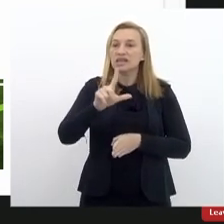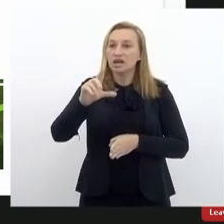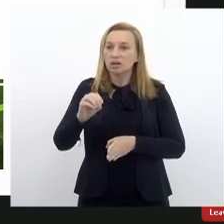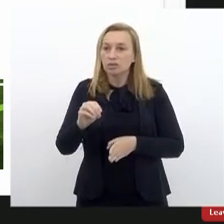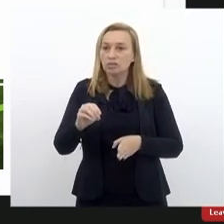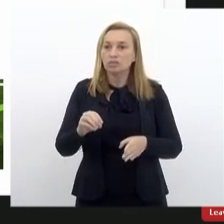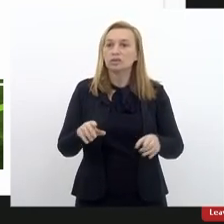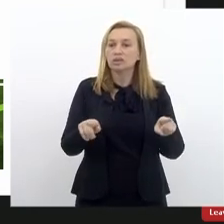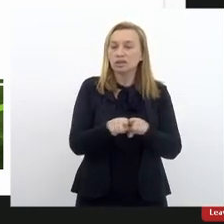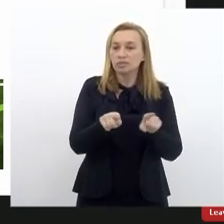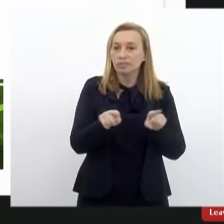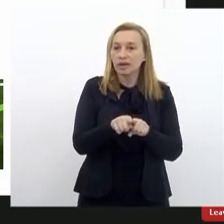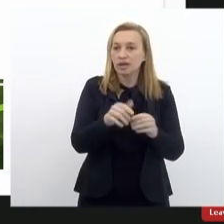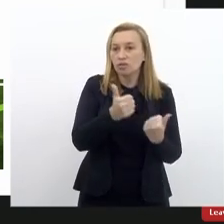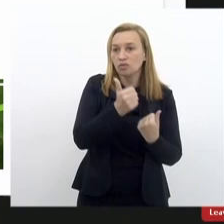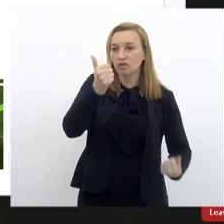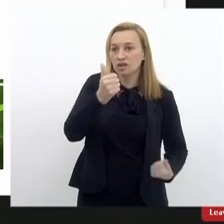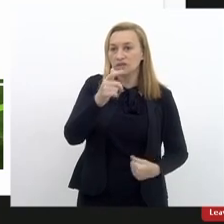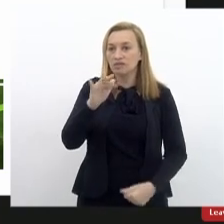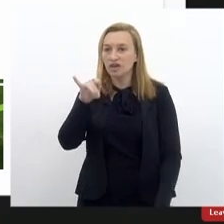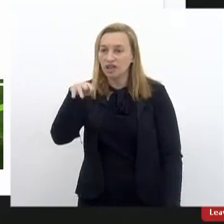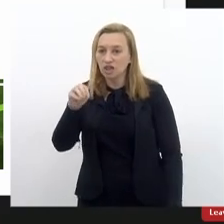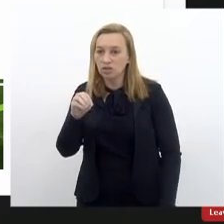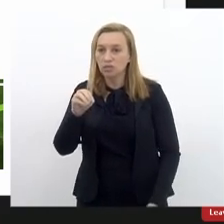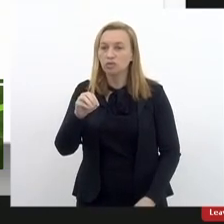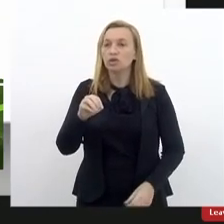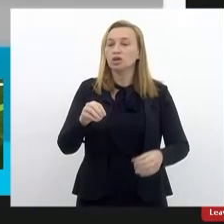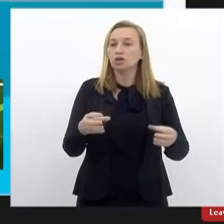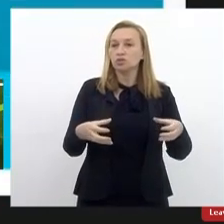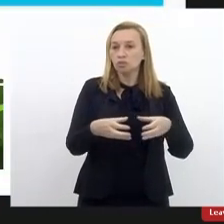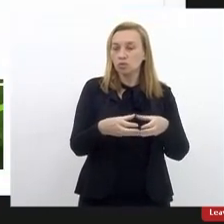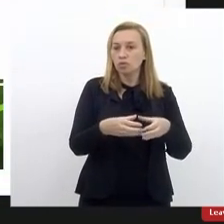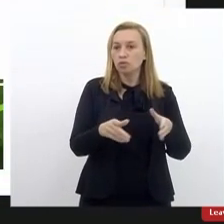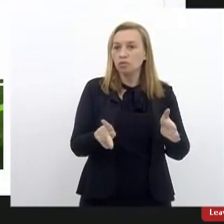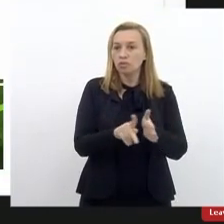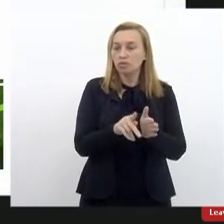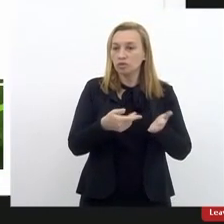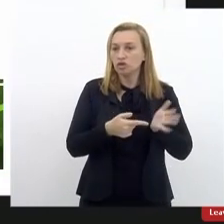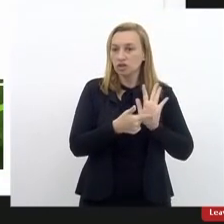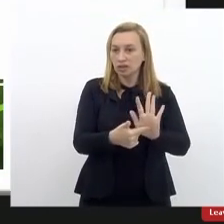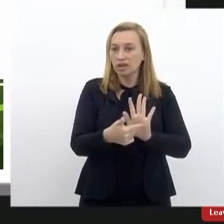os integrantes mencionados aqui. Pode passar, por gentileza.